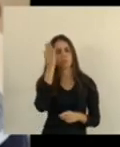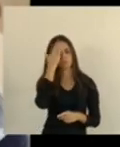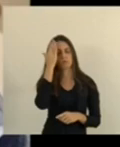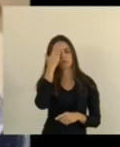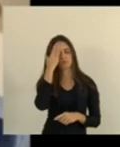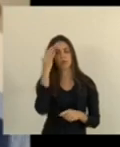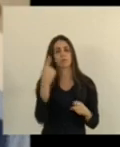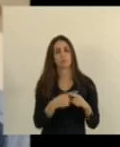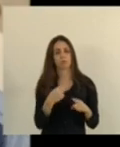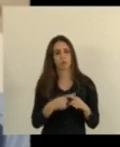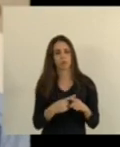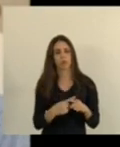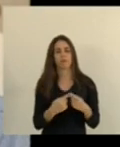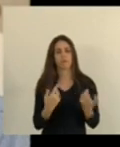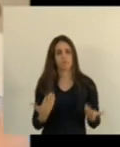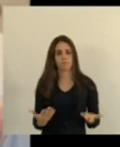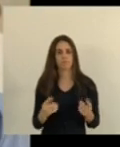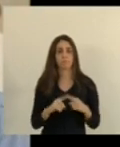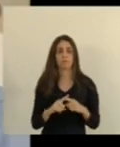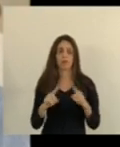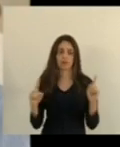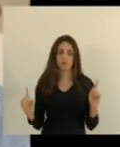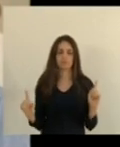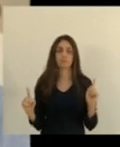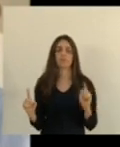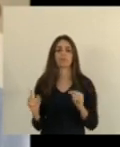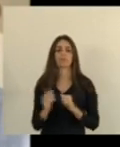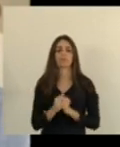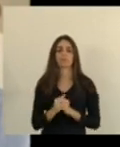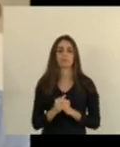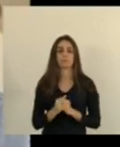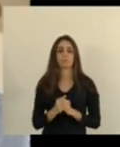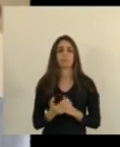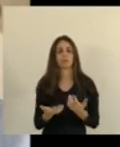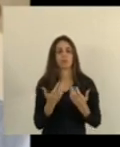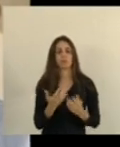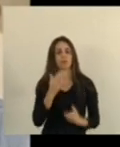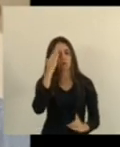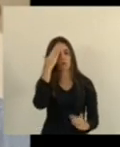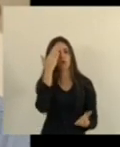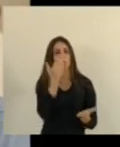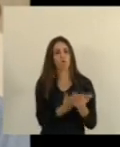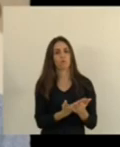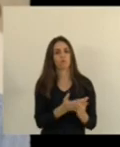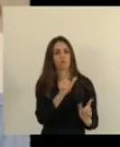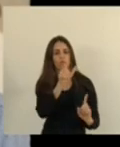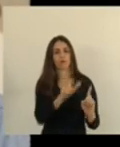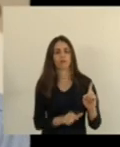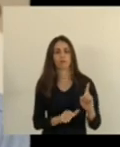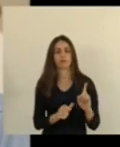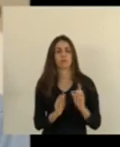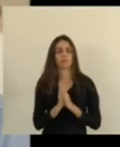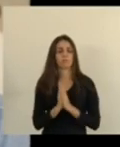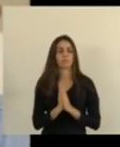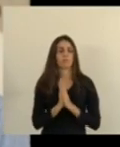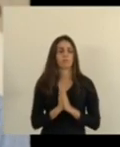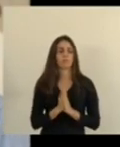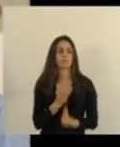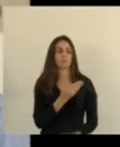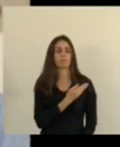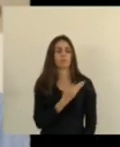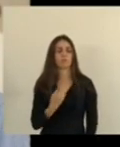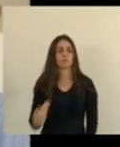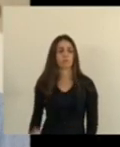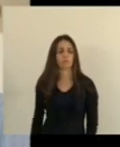sabe bem melhor do que eu mas eu ainda quero dar um voto de confiança a vossa excelência por favor senhor governador